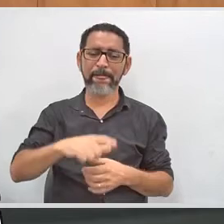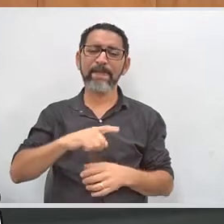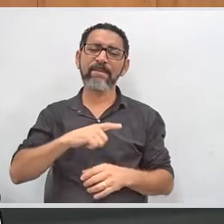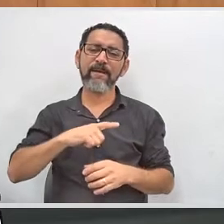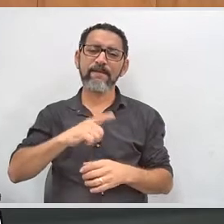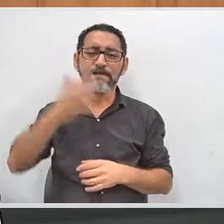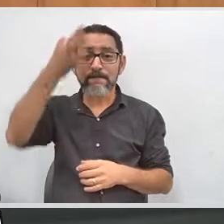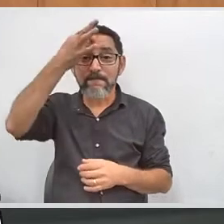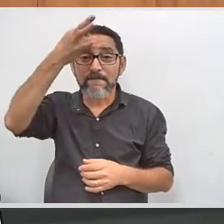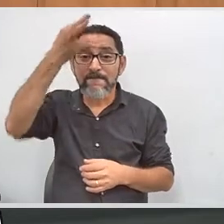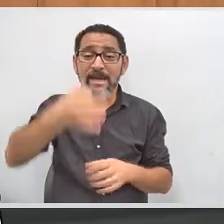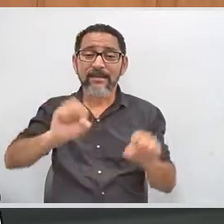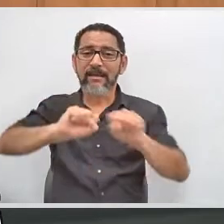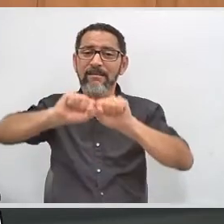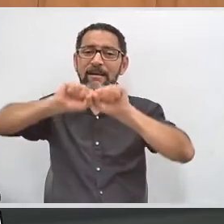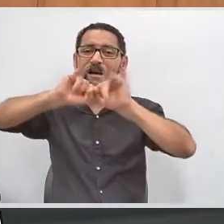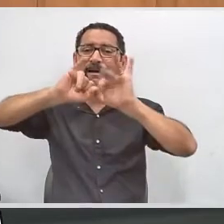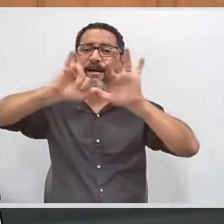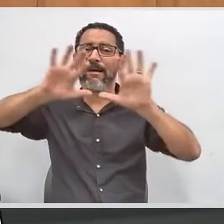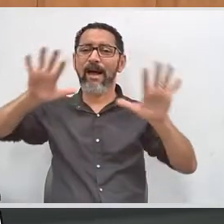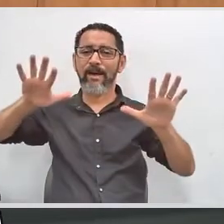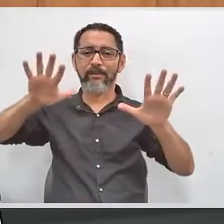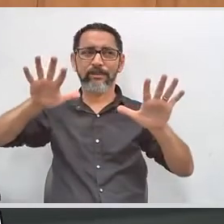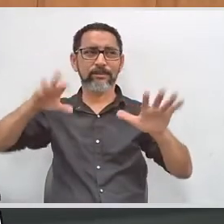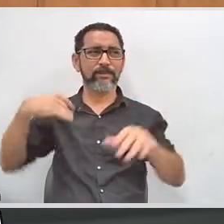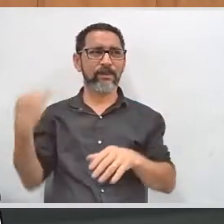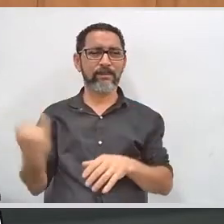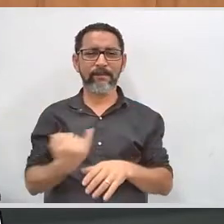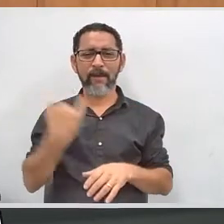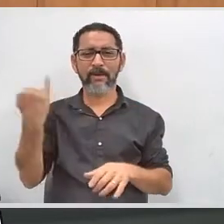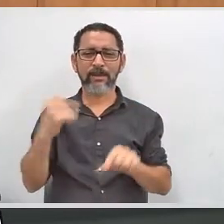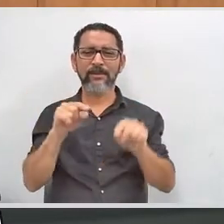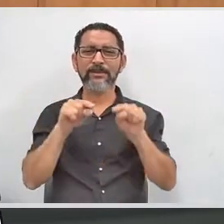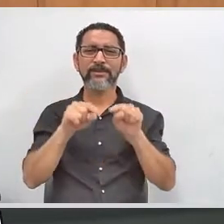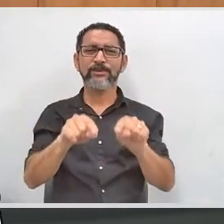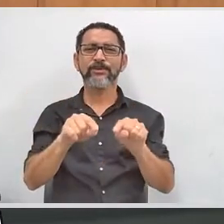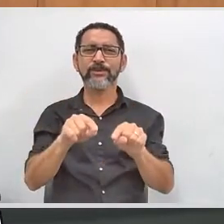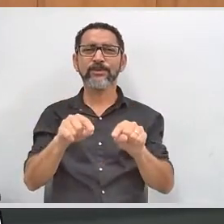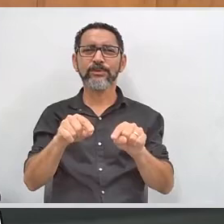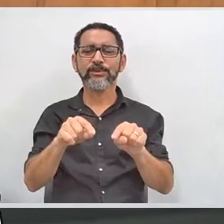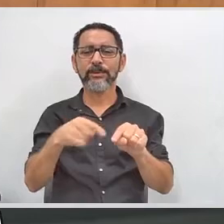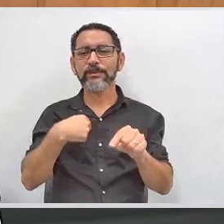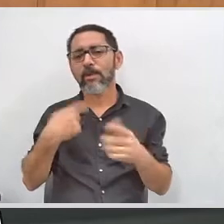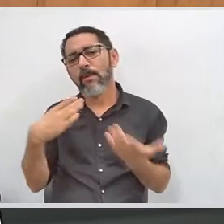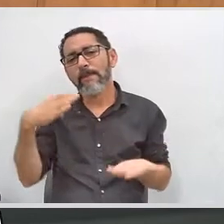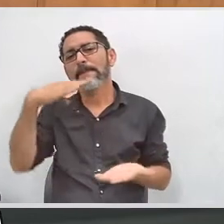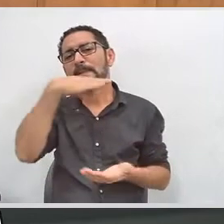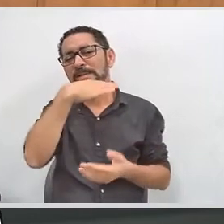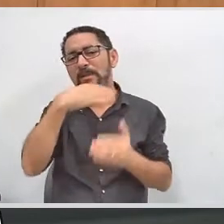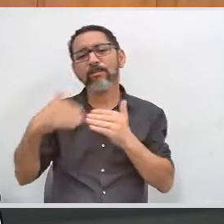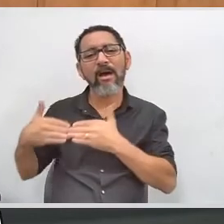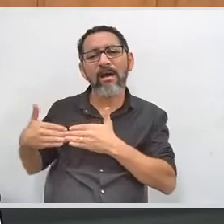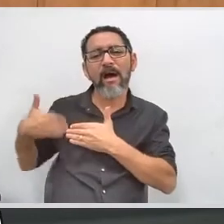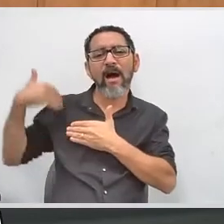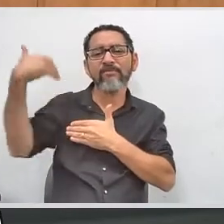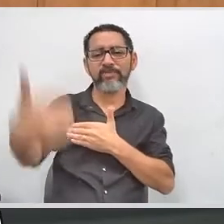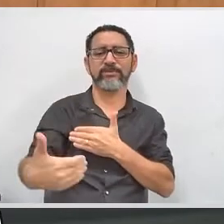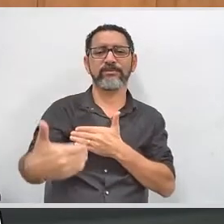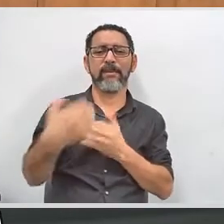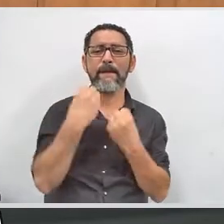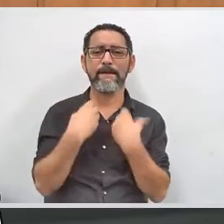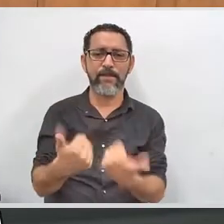convicção, já com clareza da importância disso, eu vejo como um grande avanço.